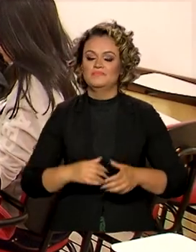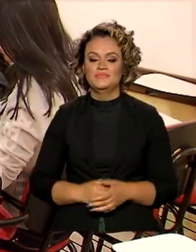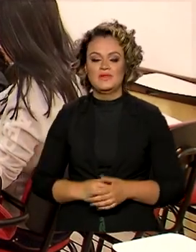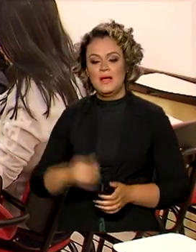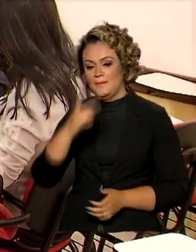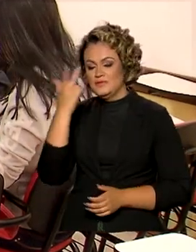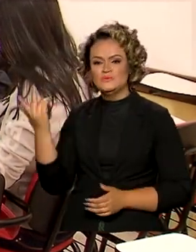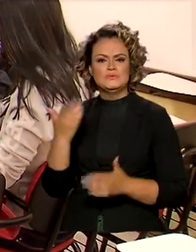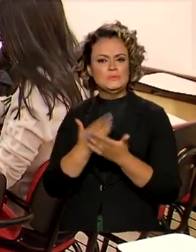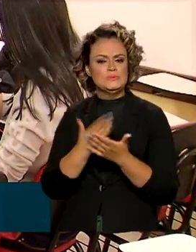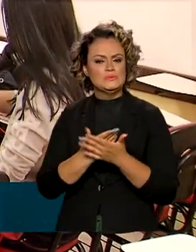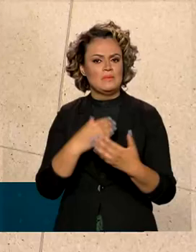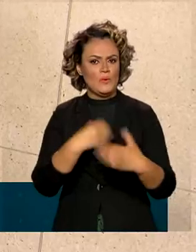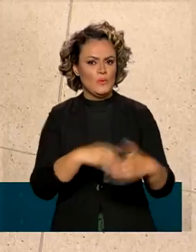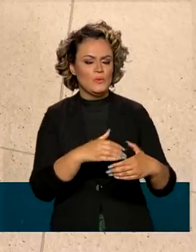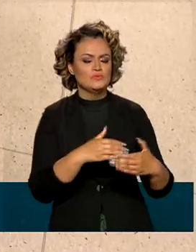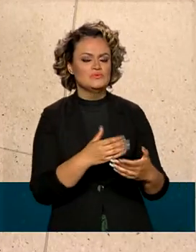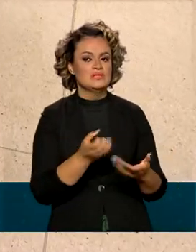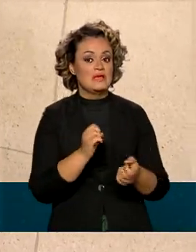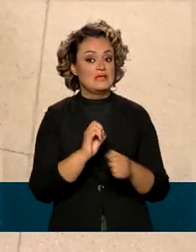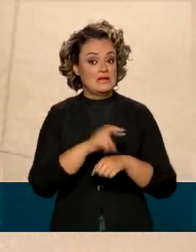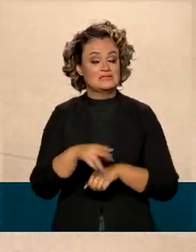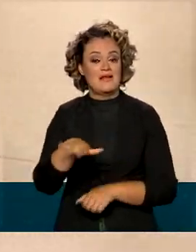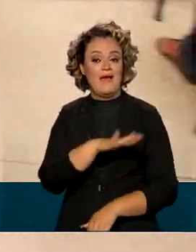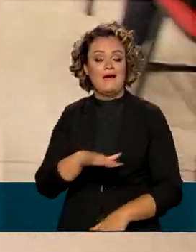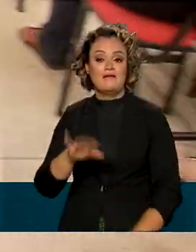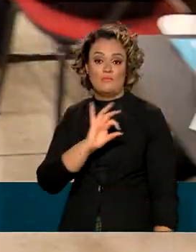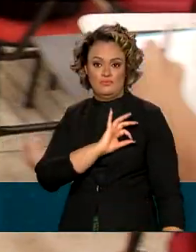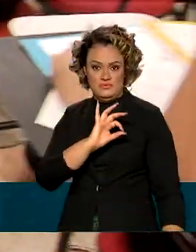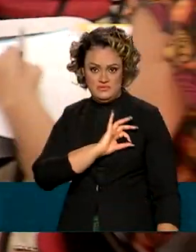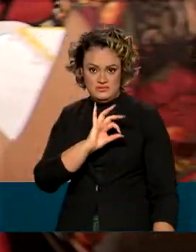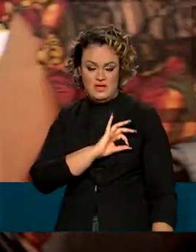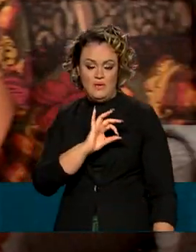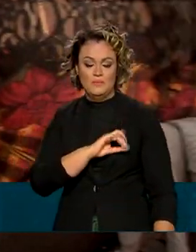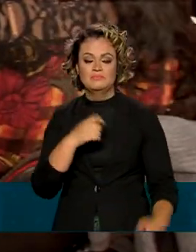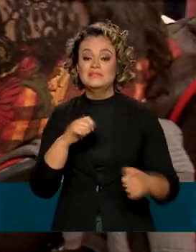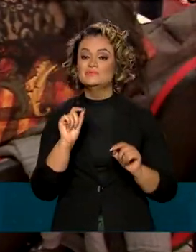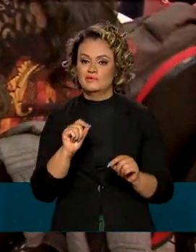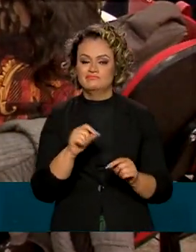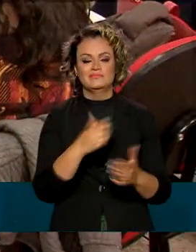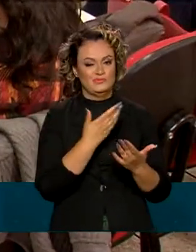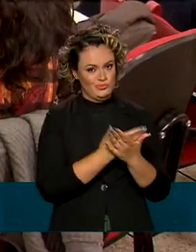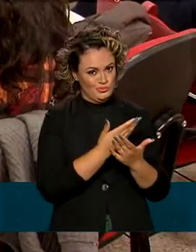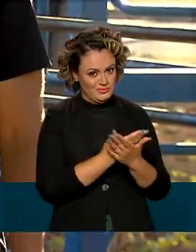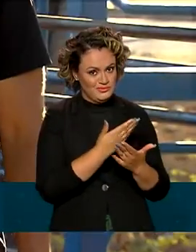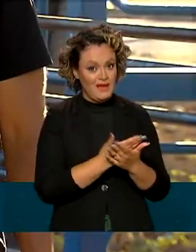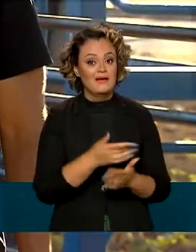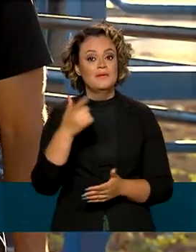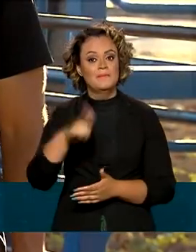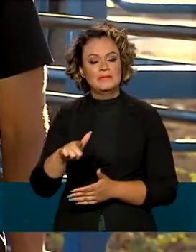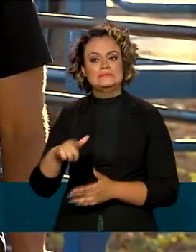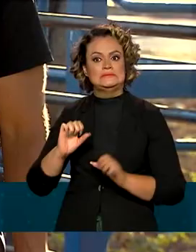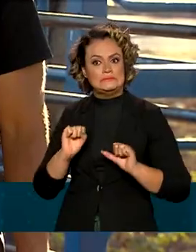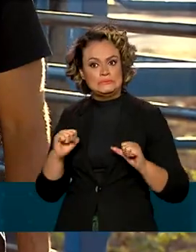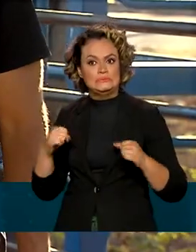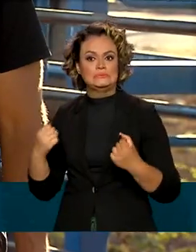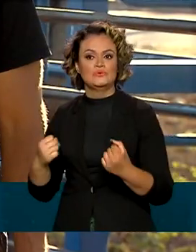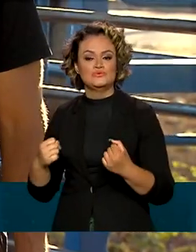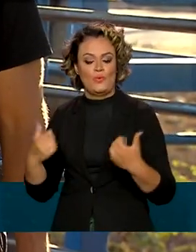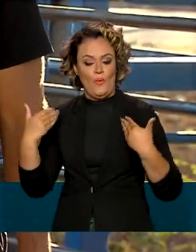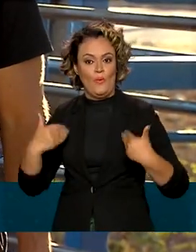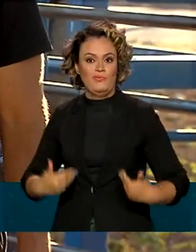Concurseiros que desejam seguir a carreira policial já sabem. Além de estudar muito, é preciso suar a camisa.